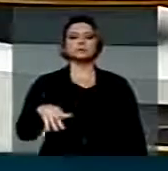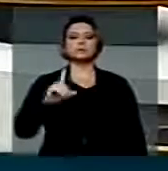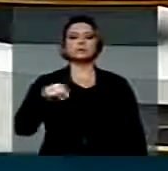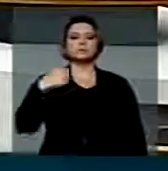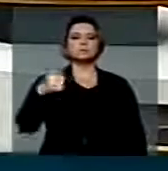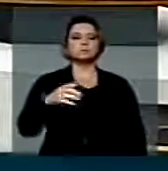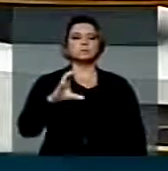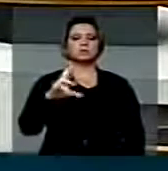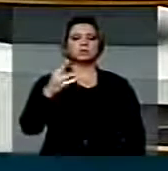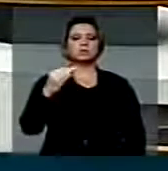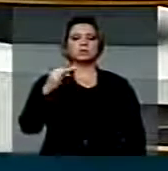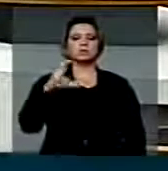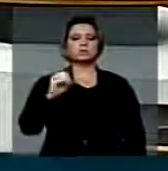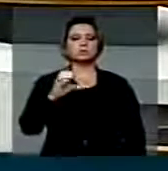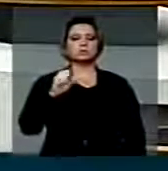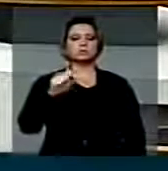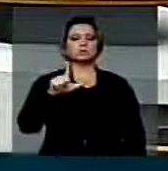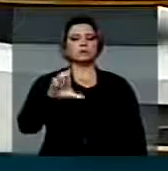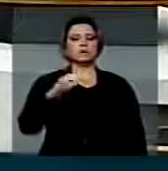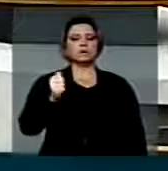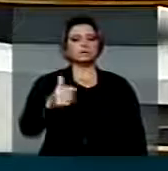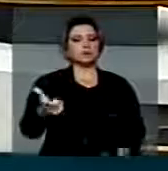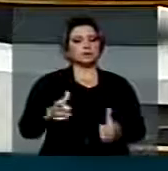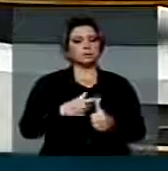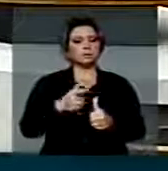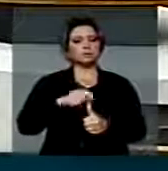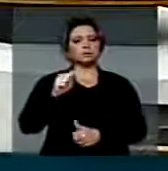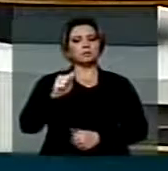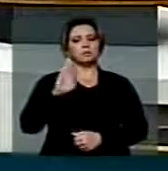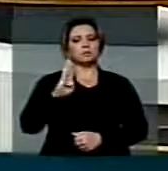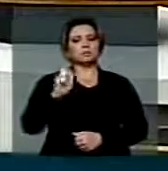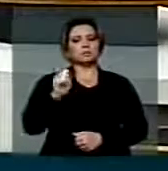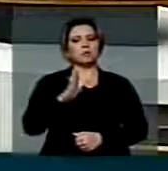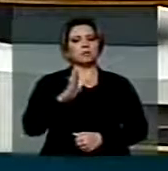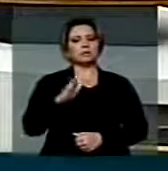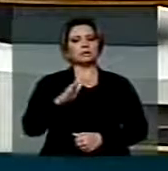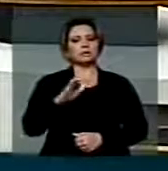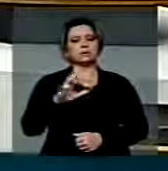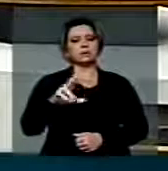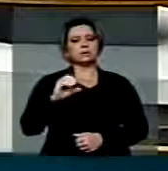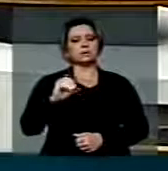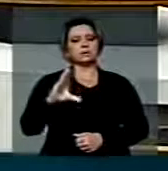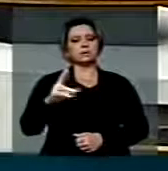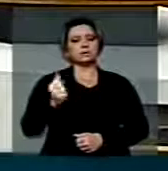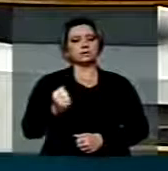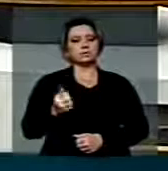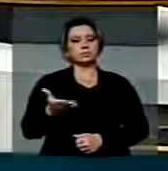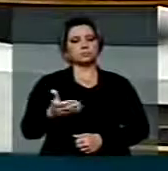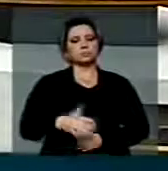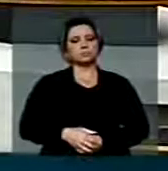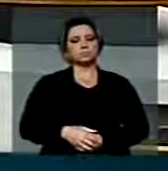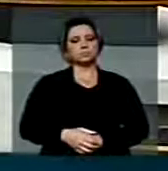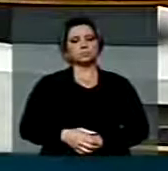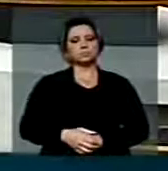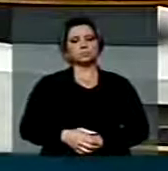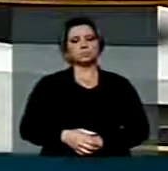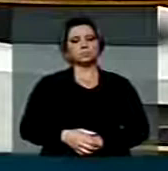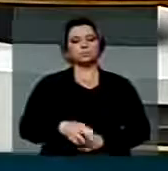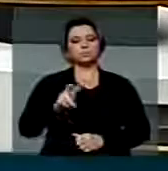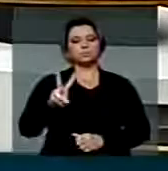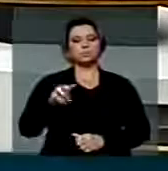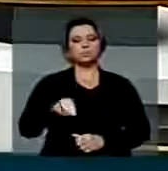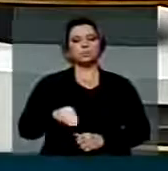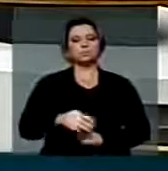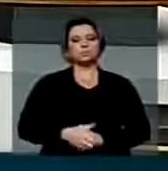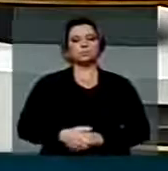líder Chico Alecá. Deputado Sebastião Bala Rocha, dois minutos.